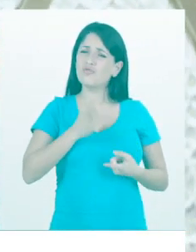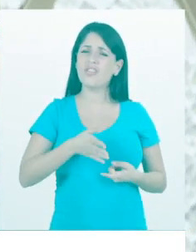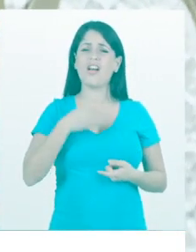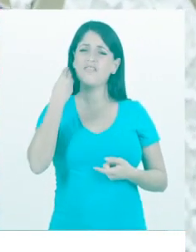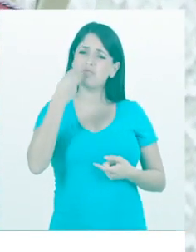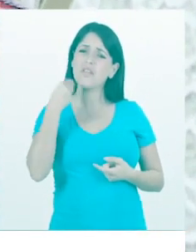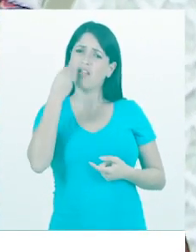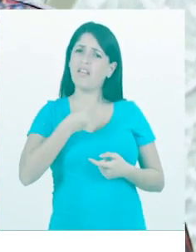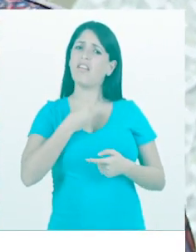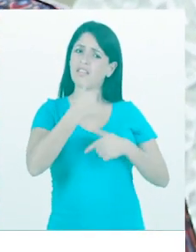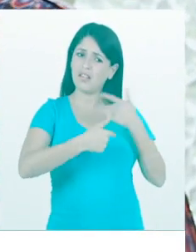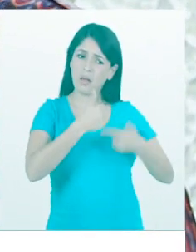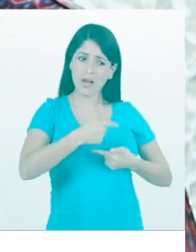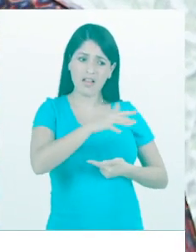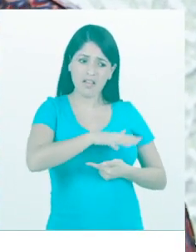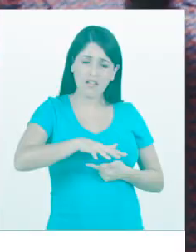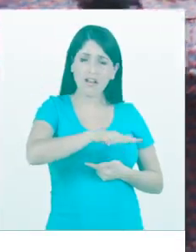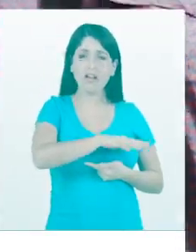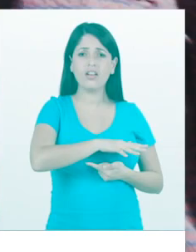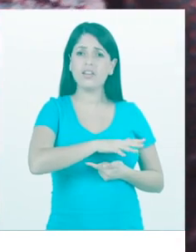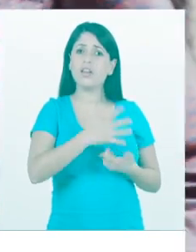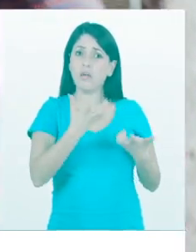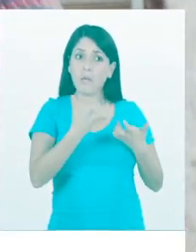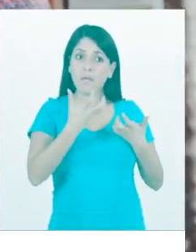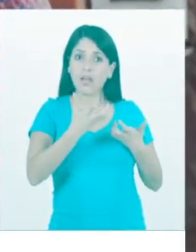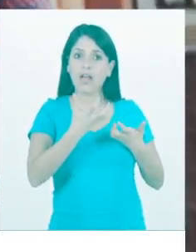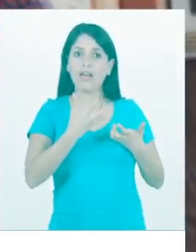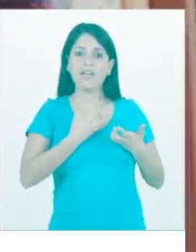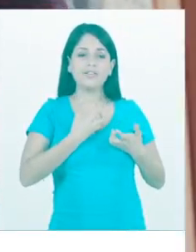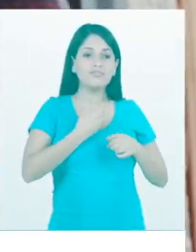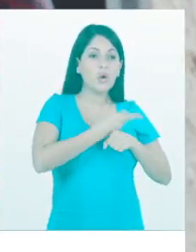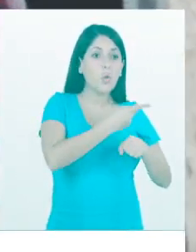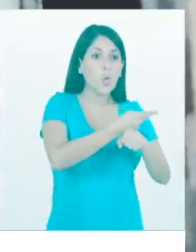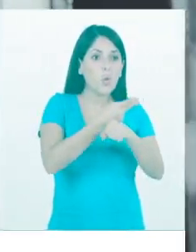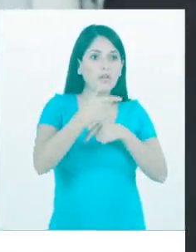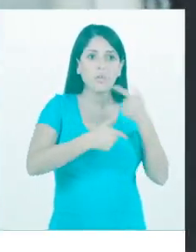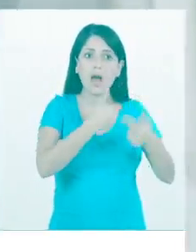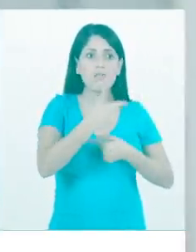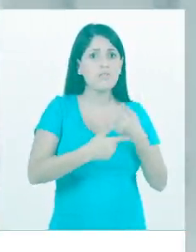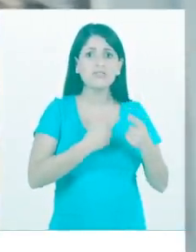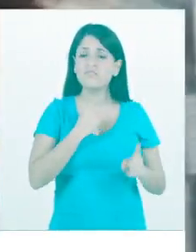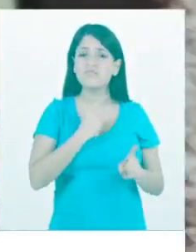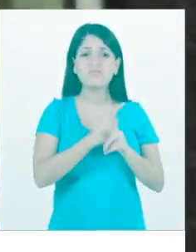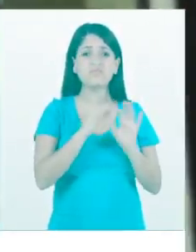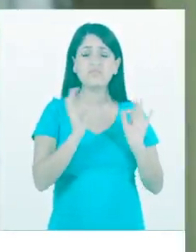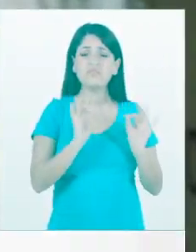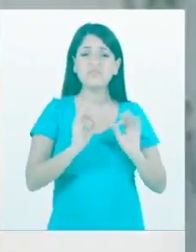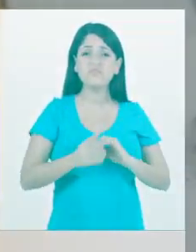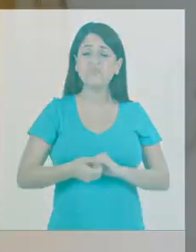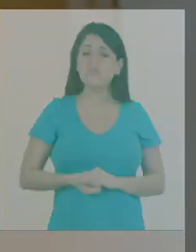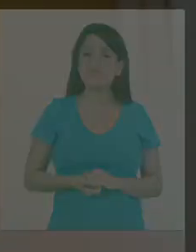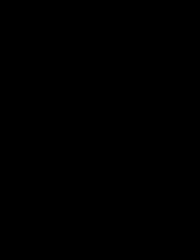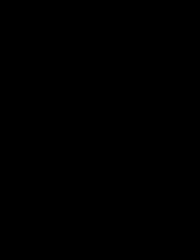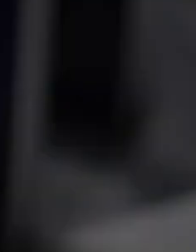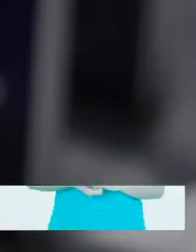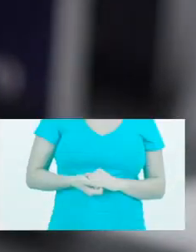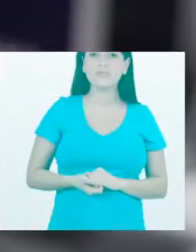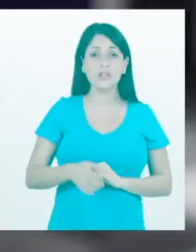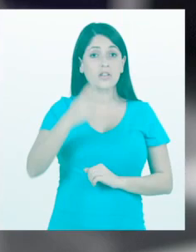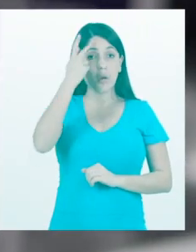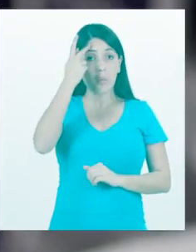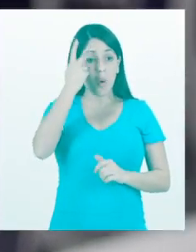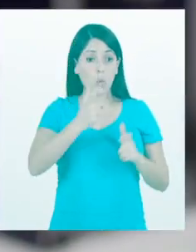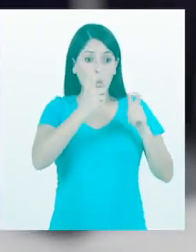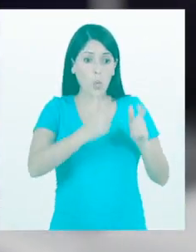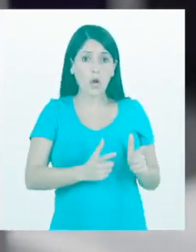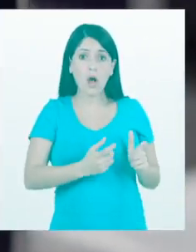eu tenho experiência na área, eu busco esse trabalho e eu não tenho retorno. São